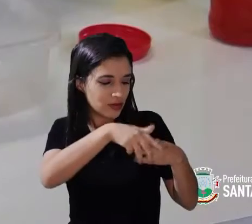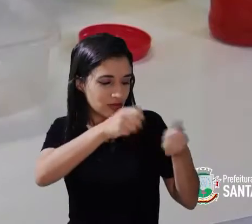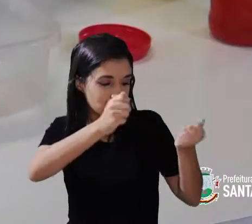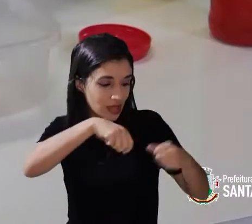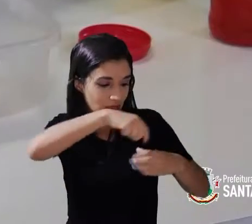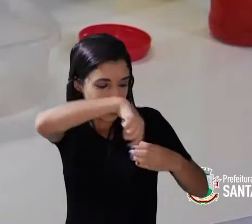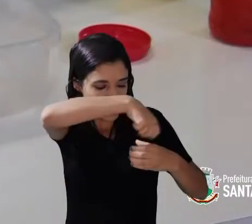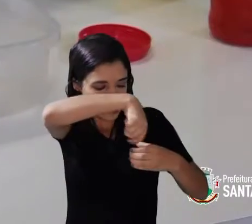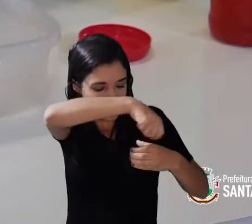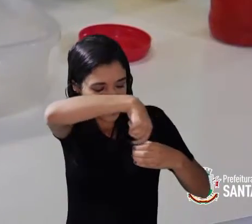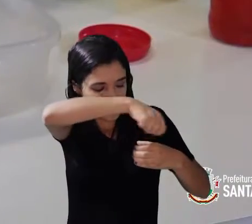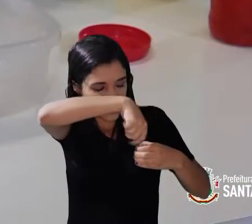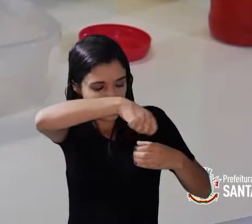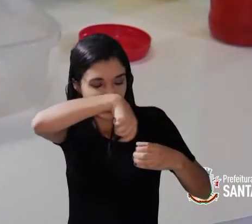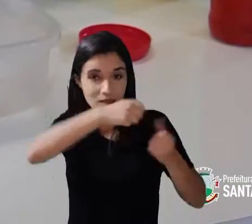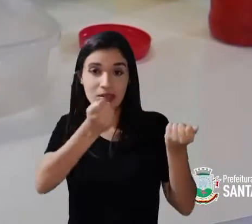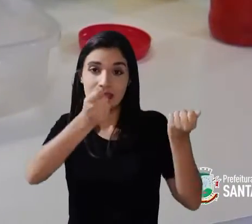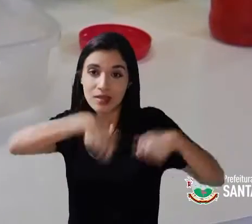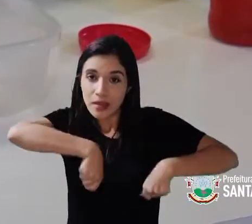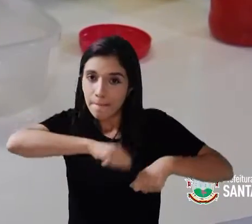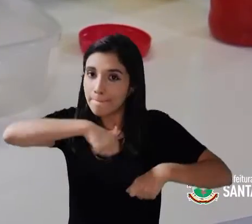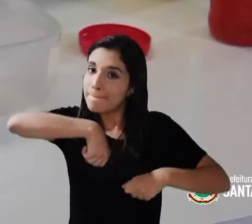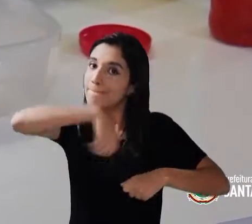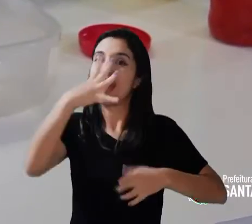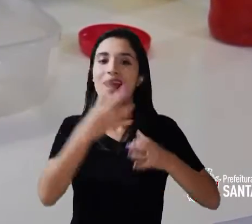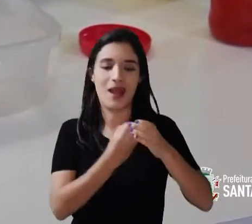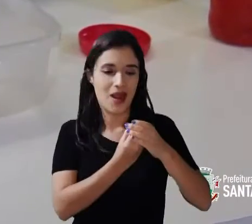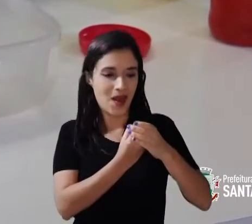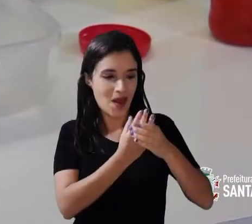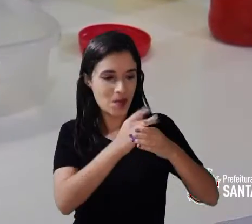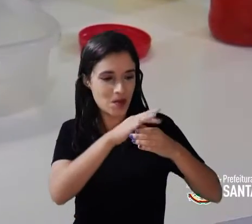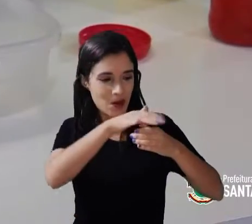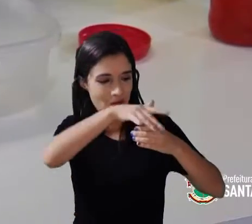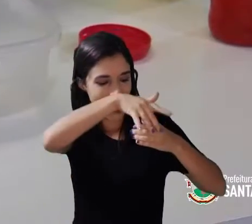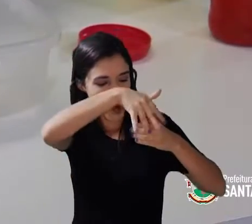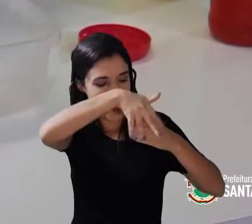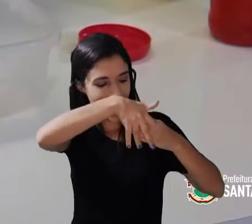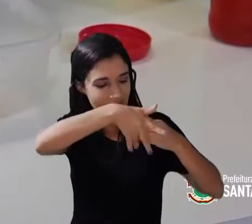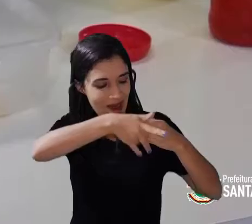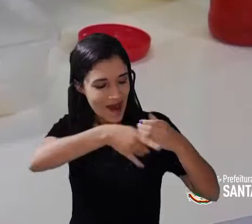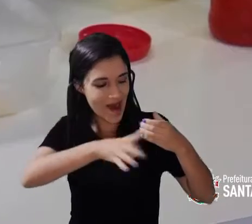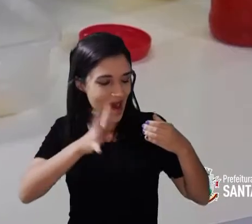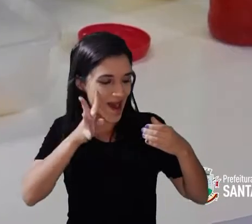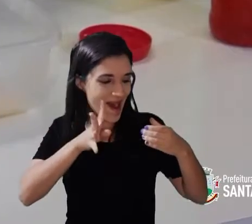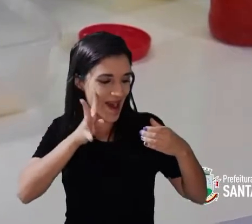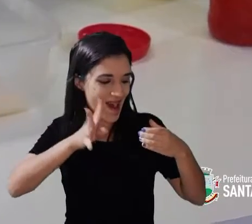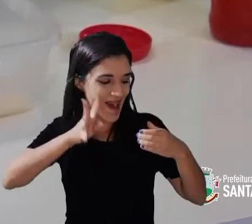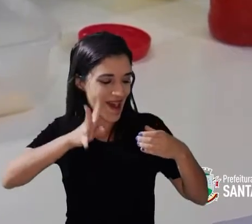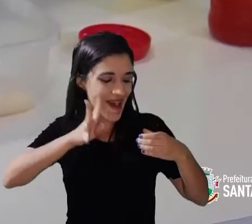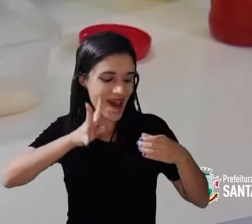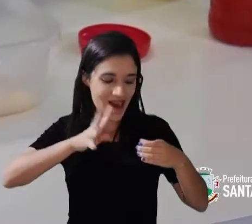E eu posso misturar se eu misturar um pouco ele transborda! acorda!